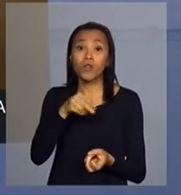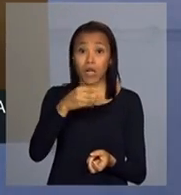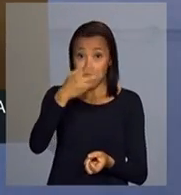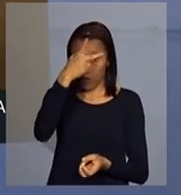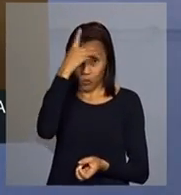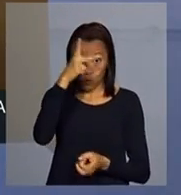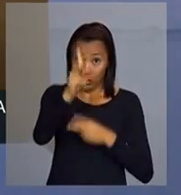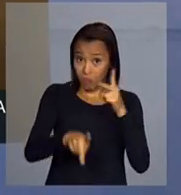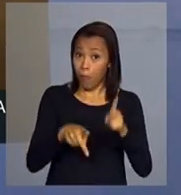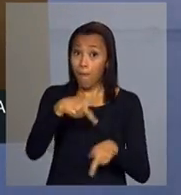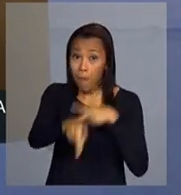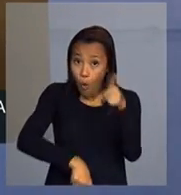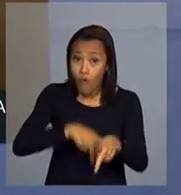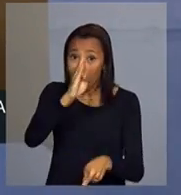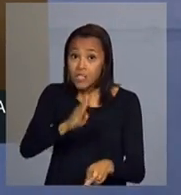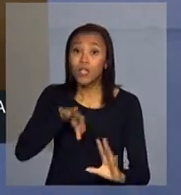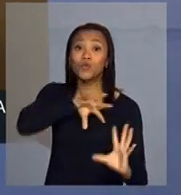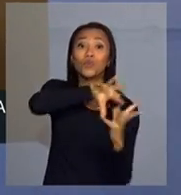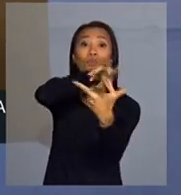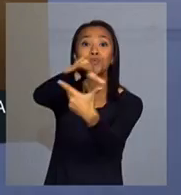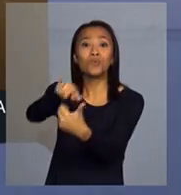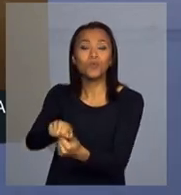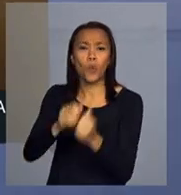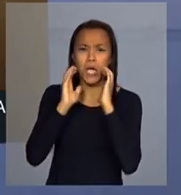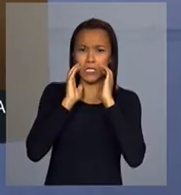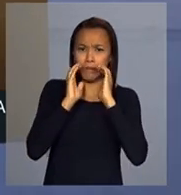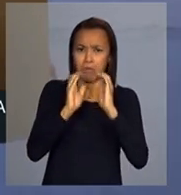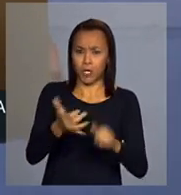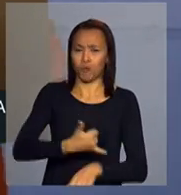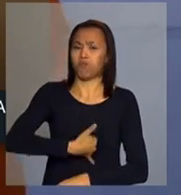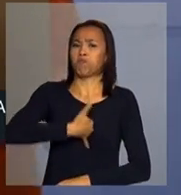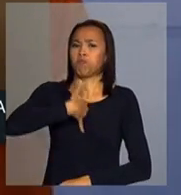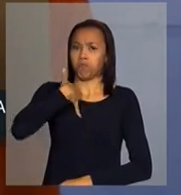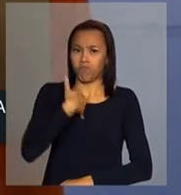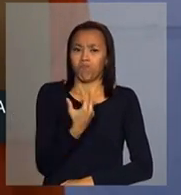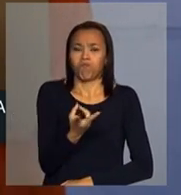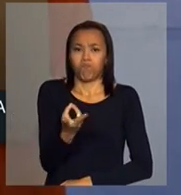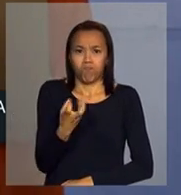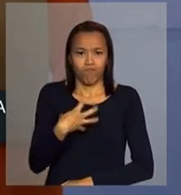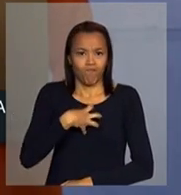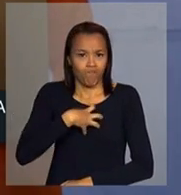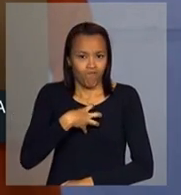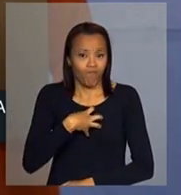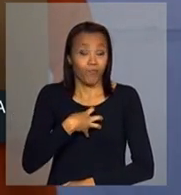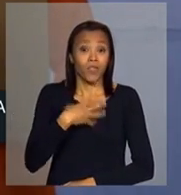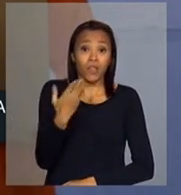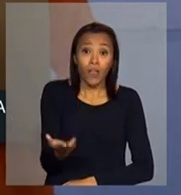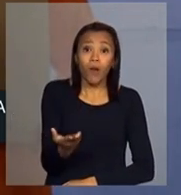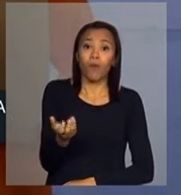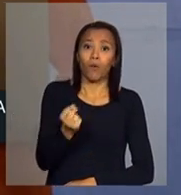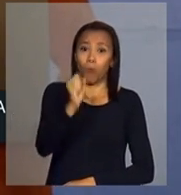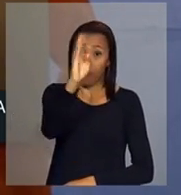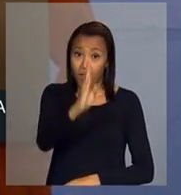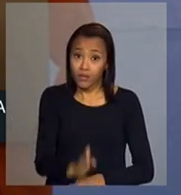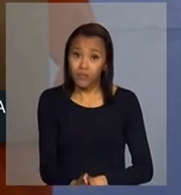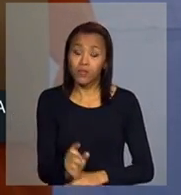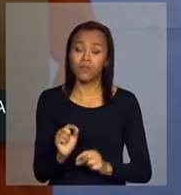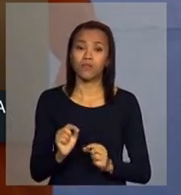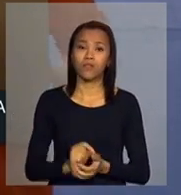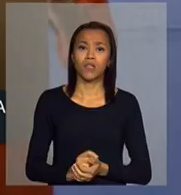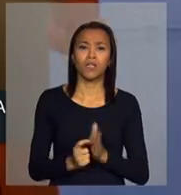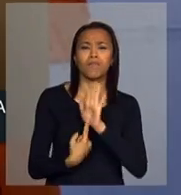é a cara do respeito e da autoestima. A cara do Brasil que inspira